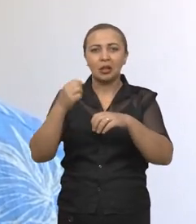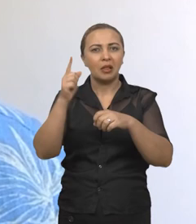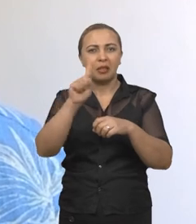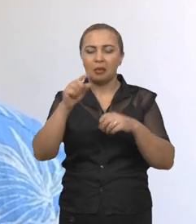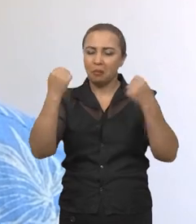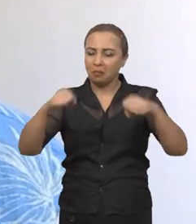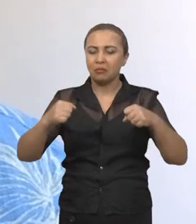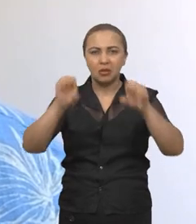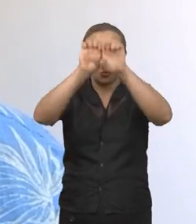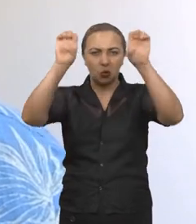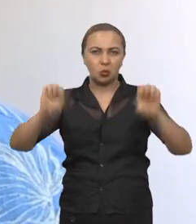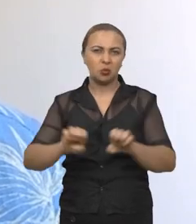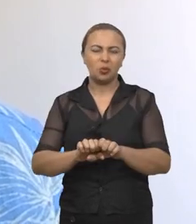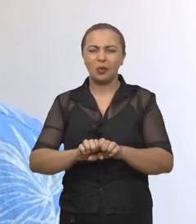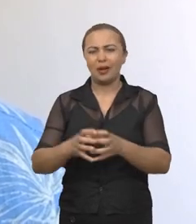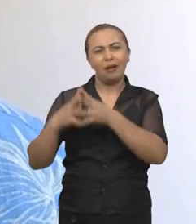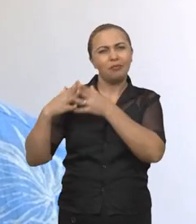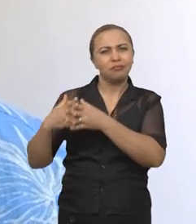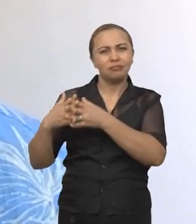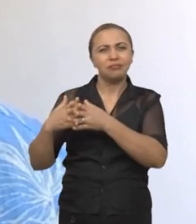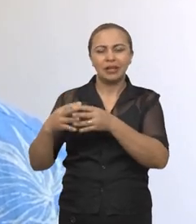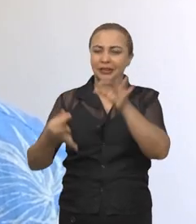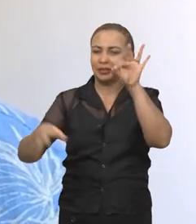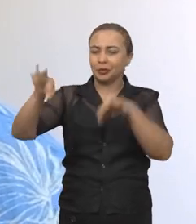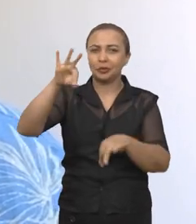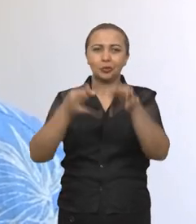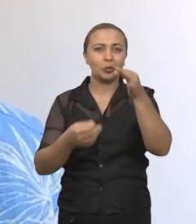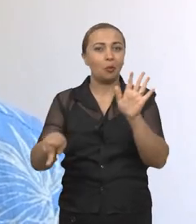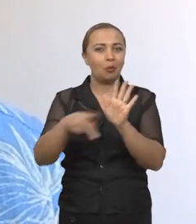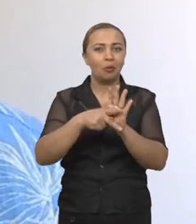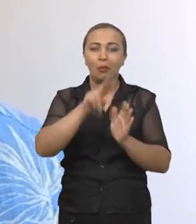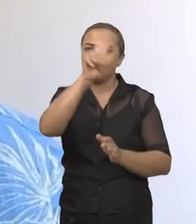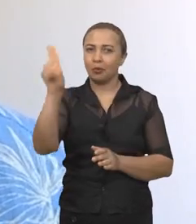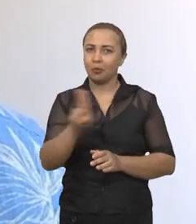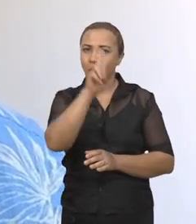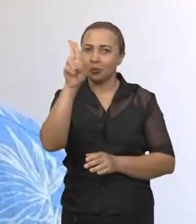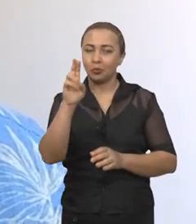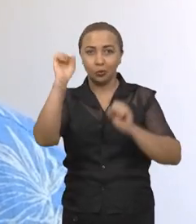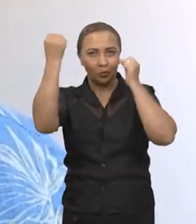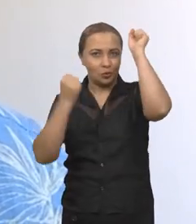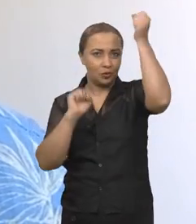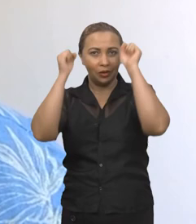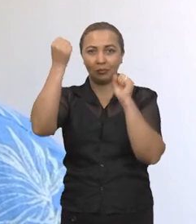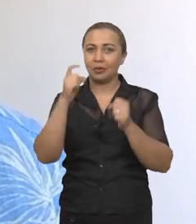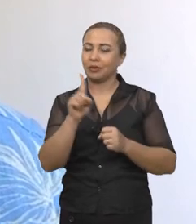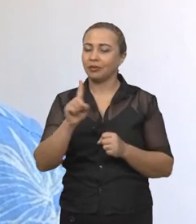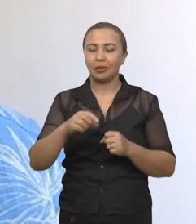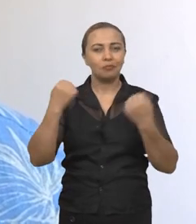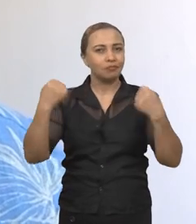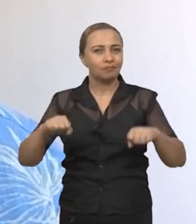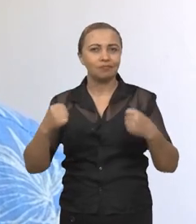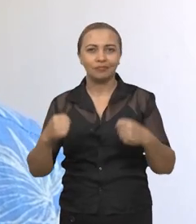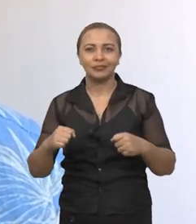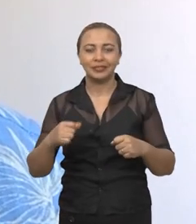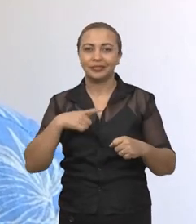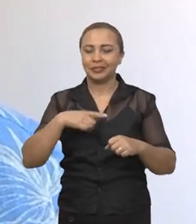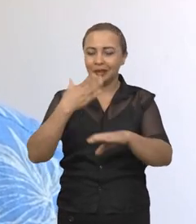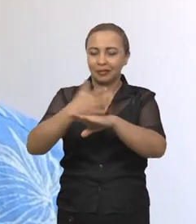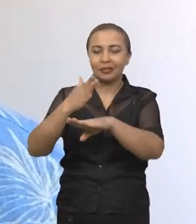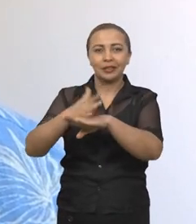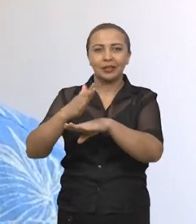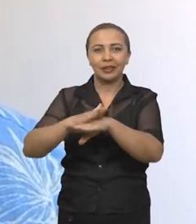complexa de laboratório. O próprio uso do equipamento não requer um